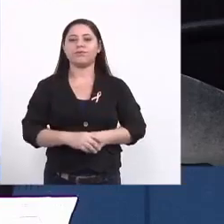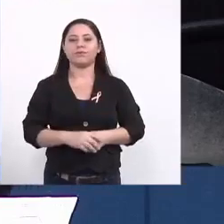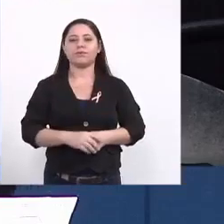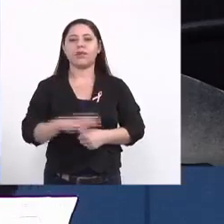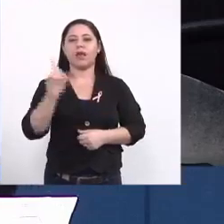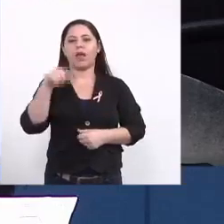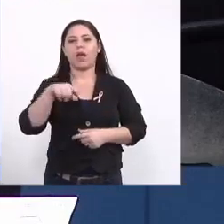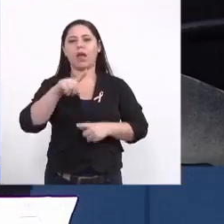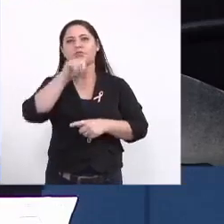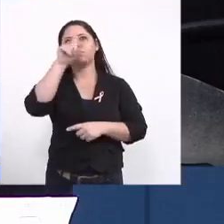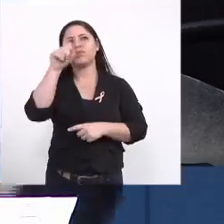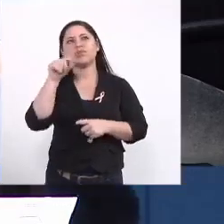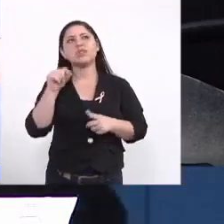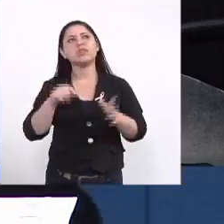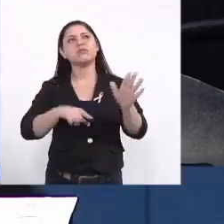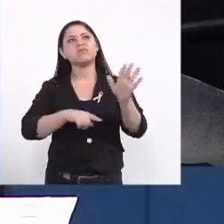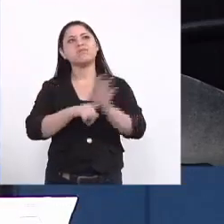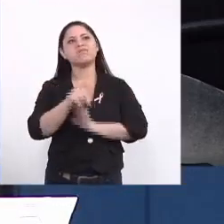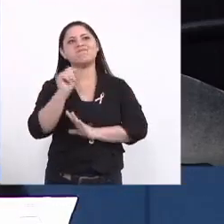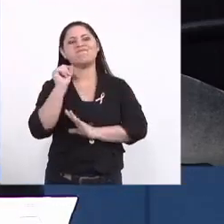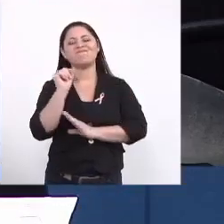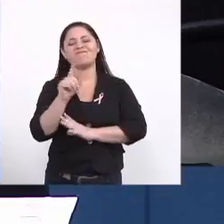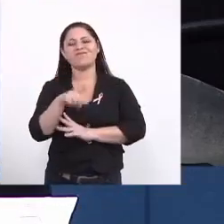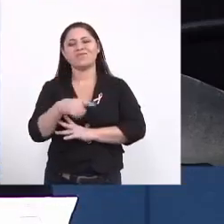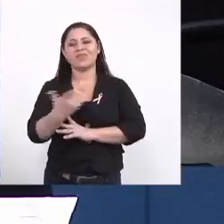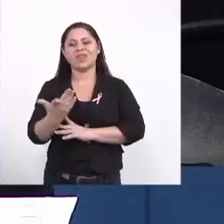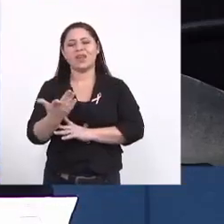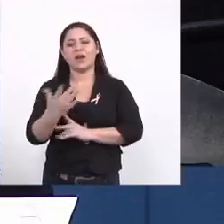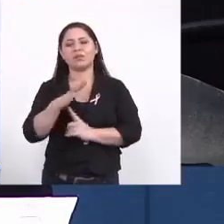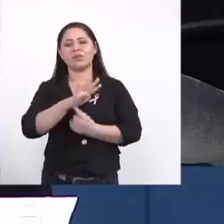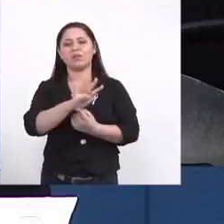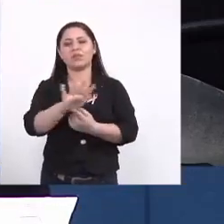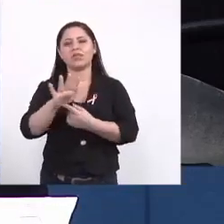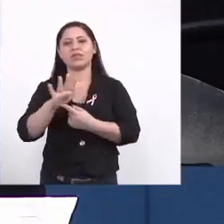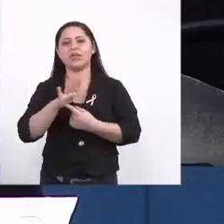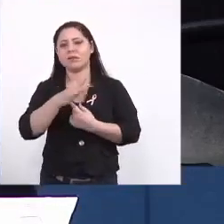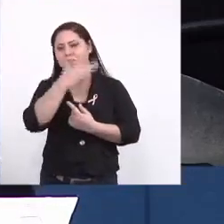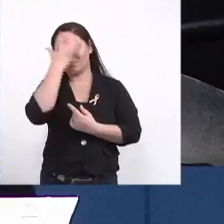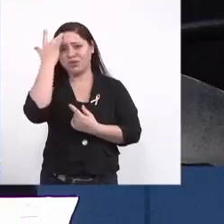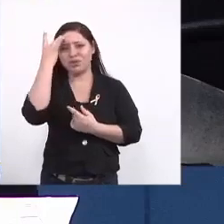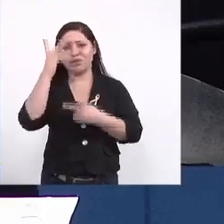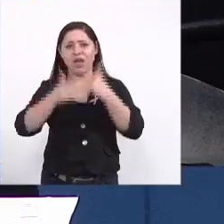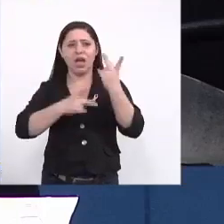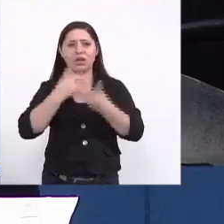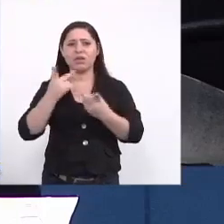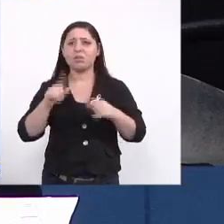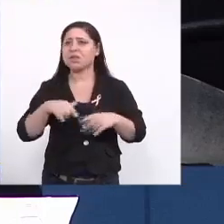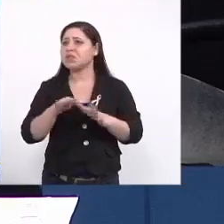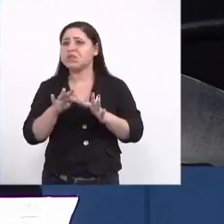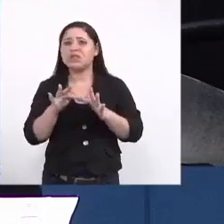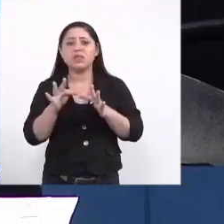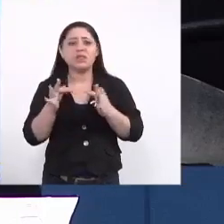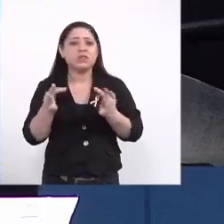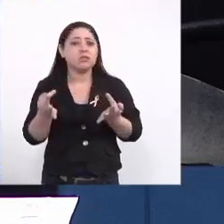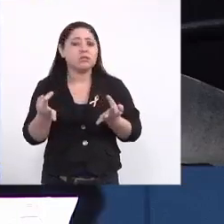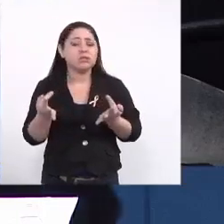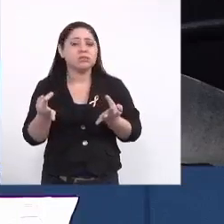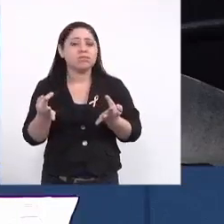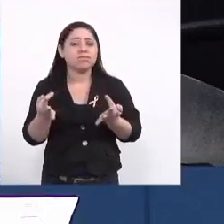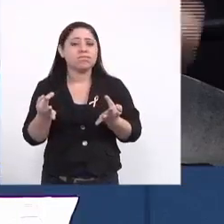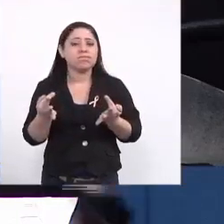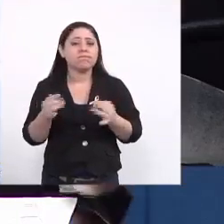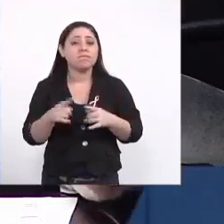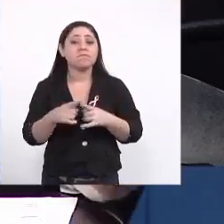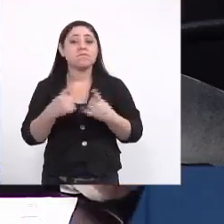uma questão que é apresentada e as pessoas falam mas é uma questão tão simples e